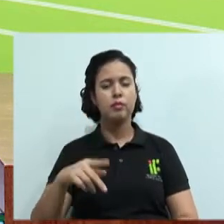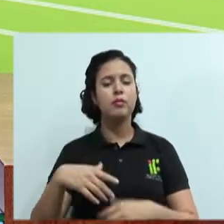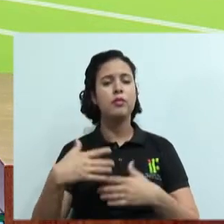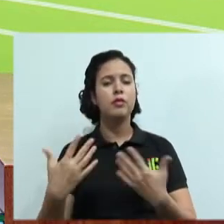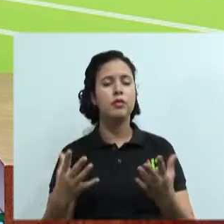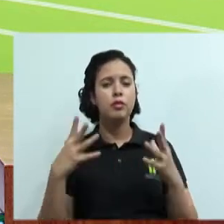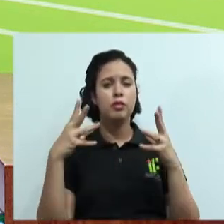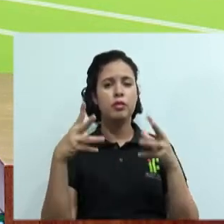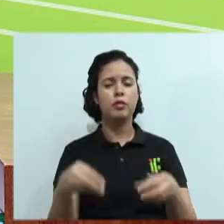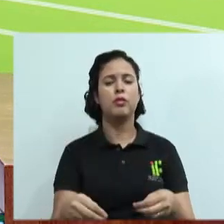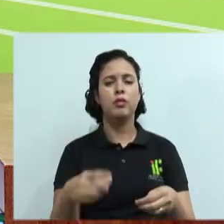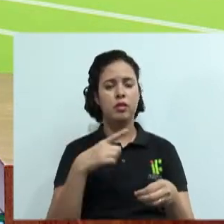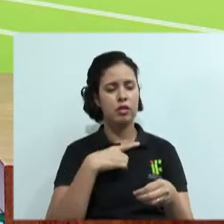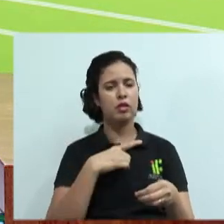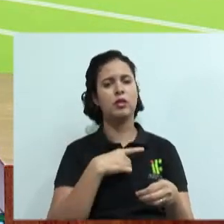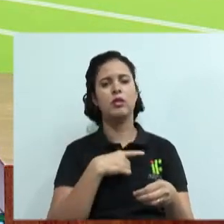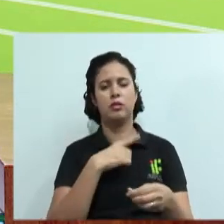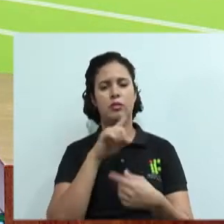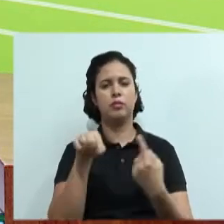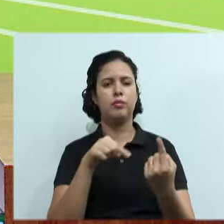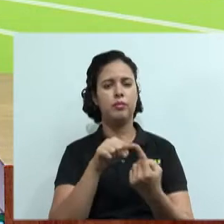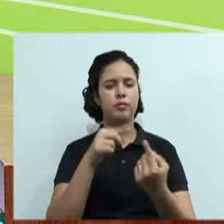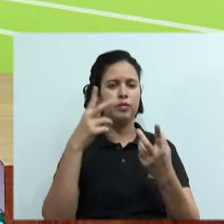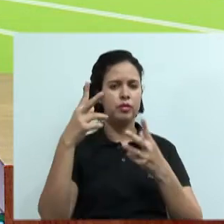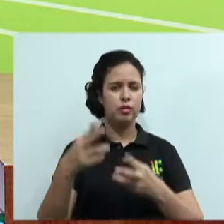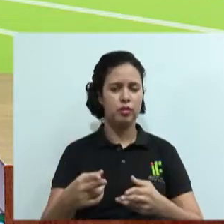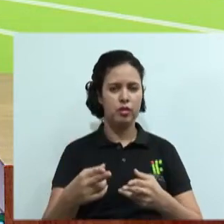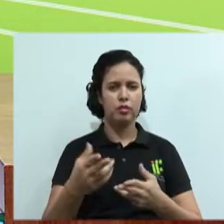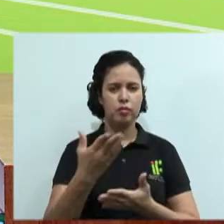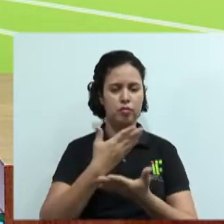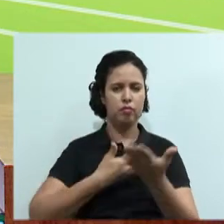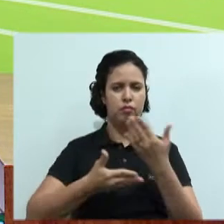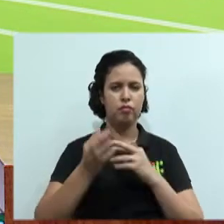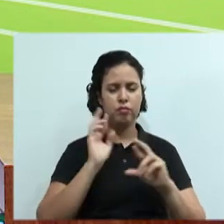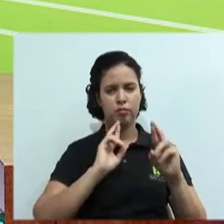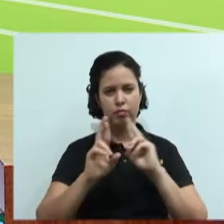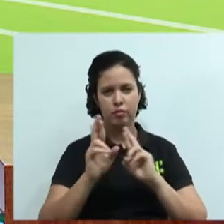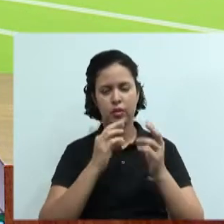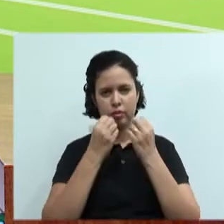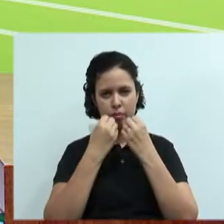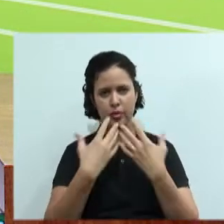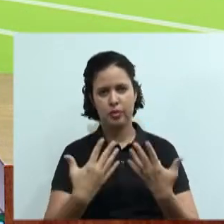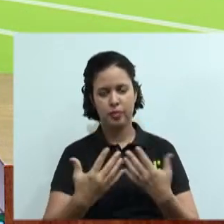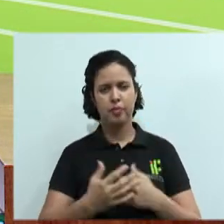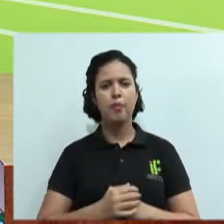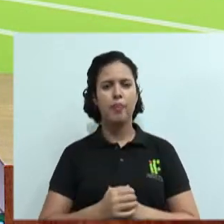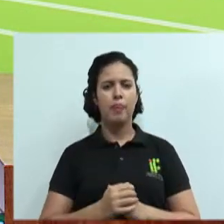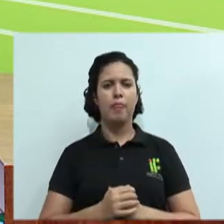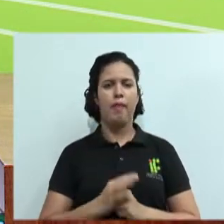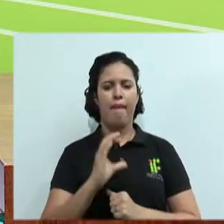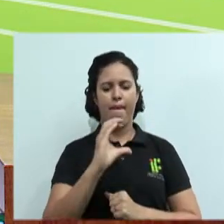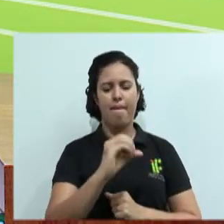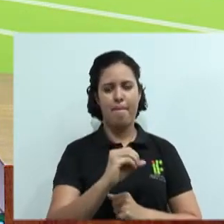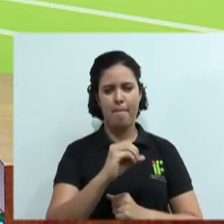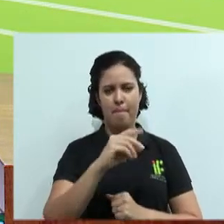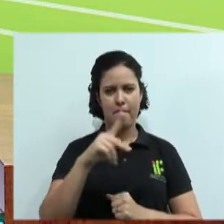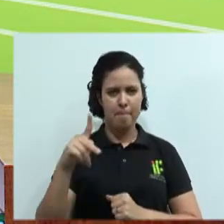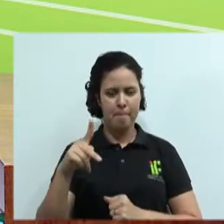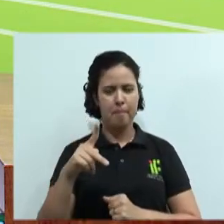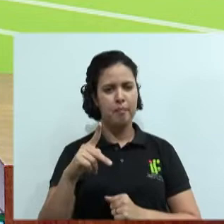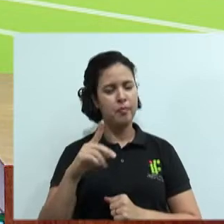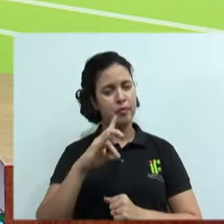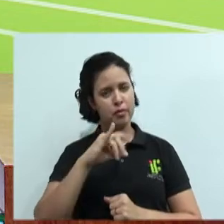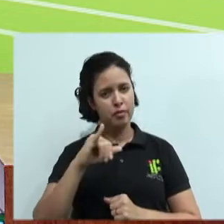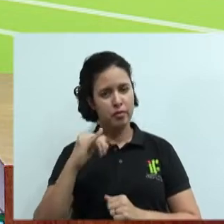objetivo, ambos têm que ter um relacionamento muito bom. Por isso que eu digo, a cooperativa vai crescer? Vai. Mas é preciso